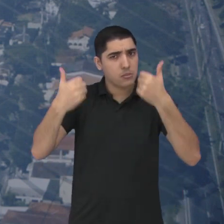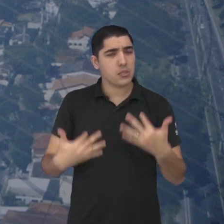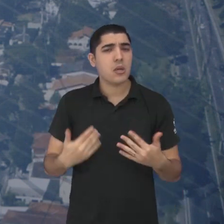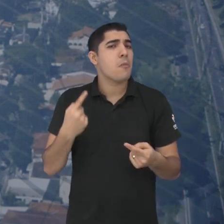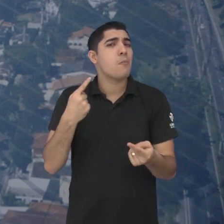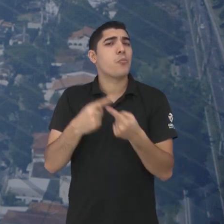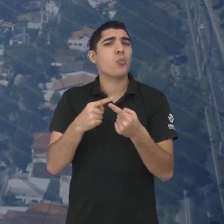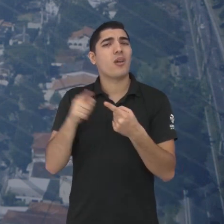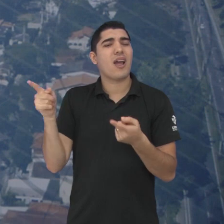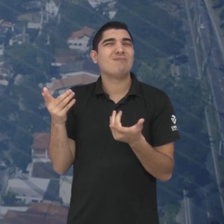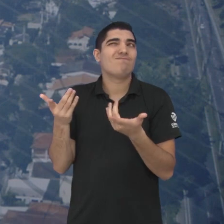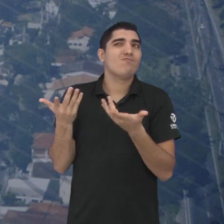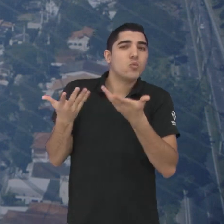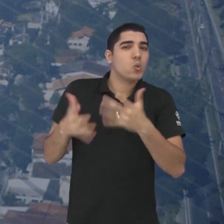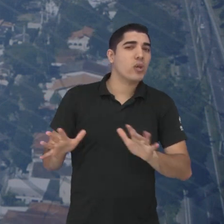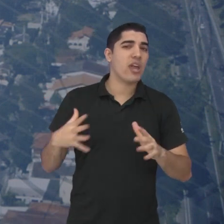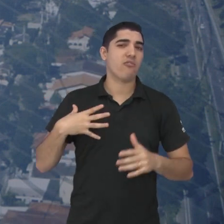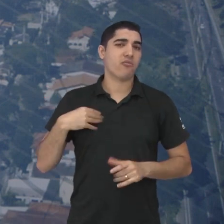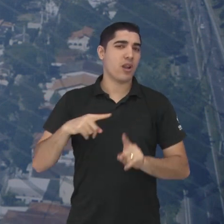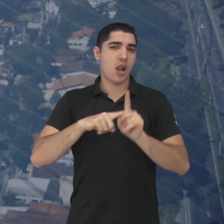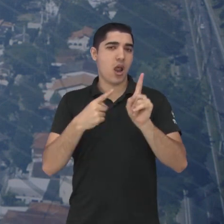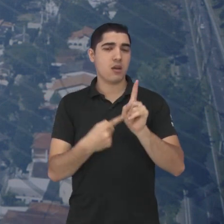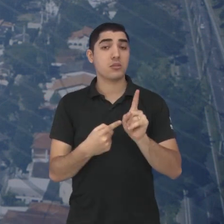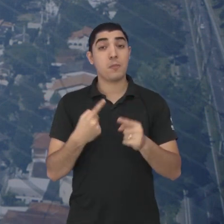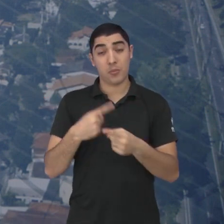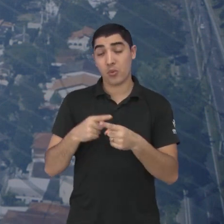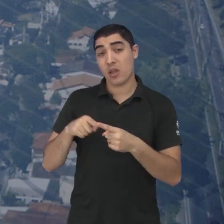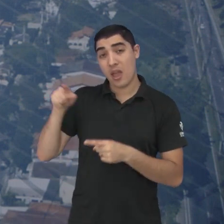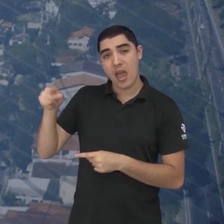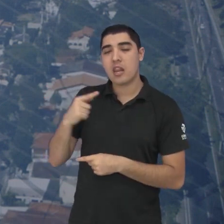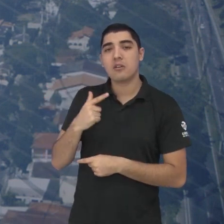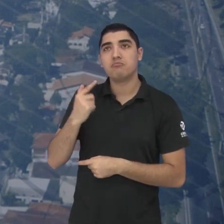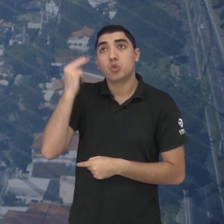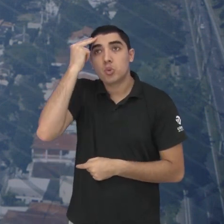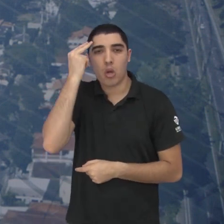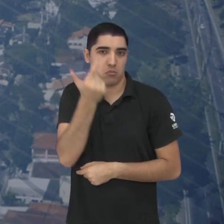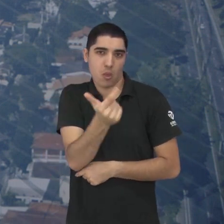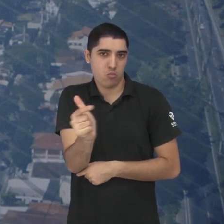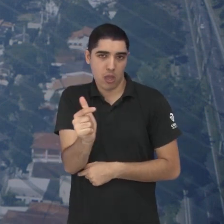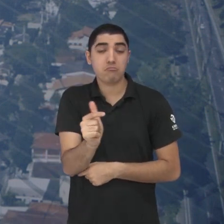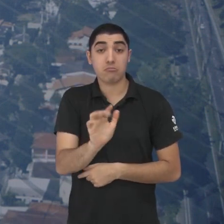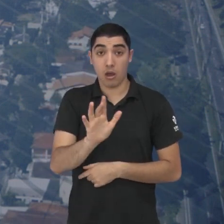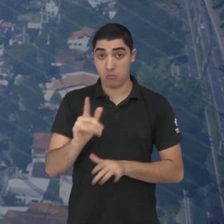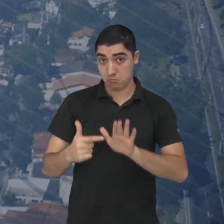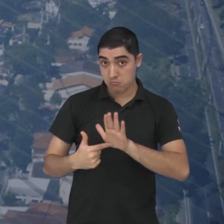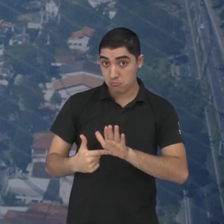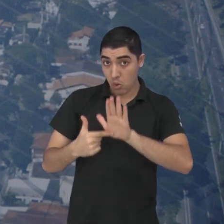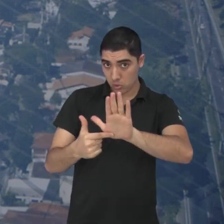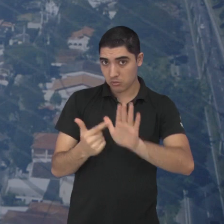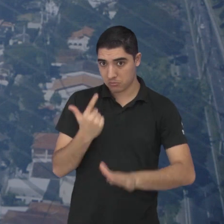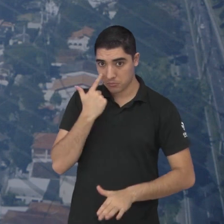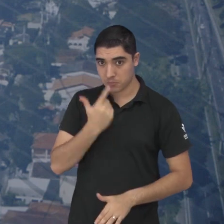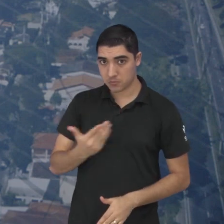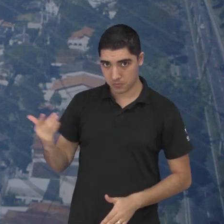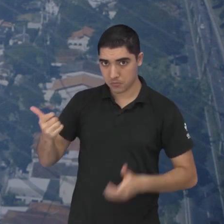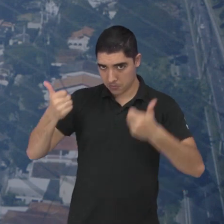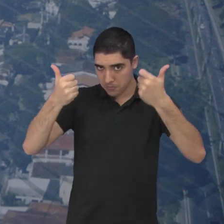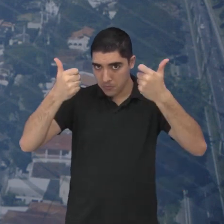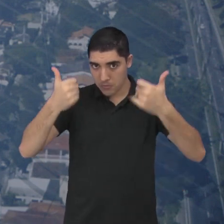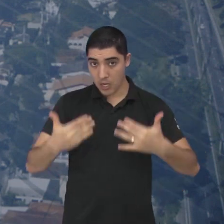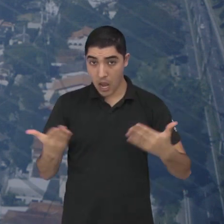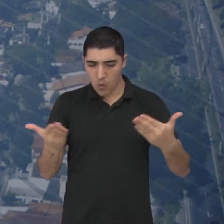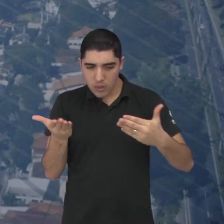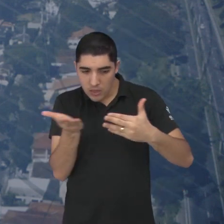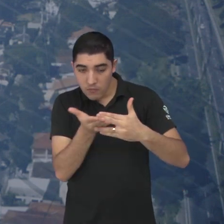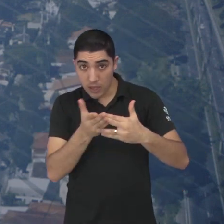filhos, e ela explica por que ela não pensa em ter filhos, que a maternidade não está nos planos dela. Então, gente